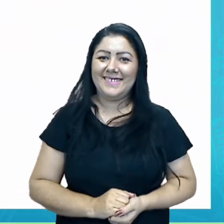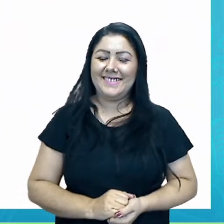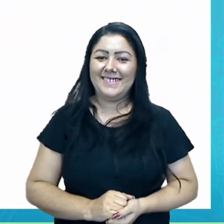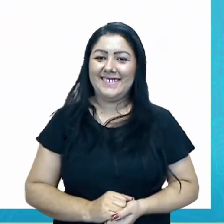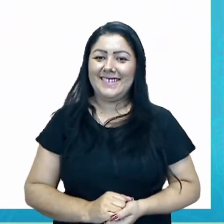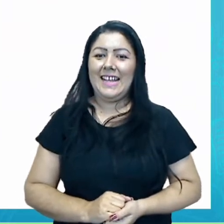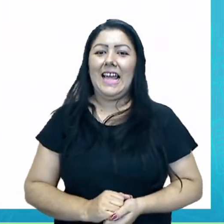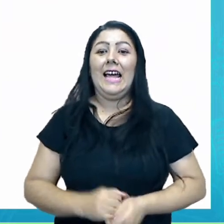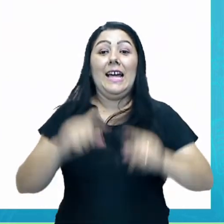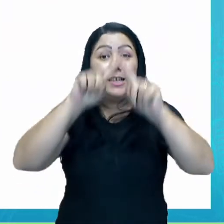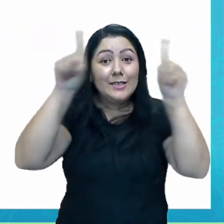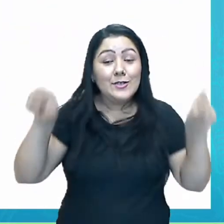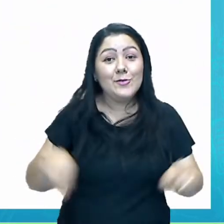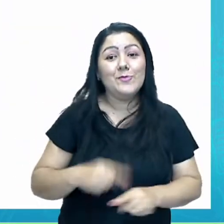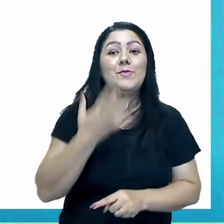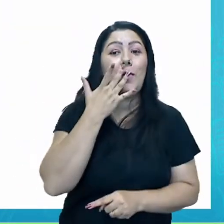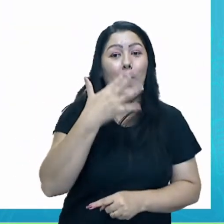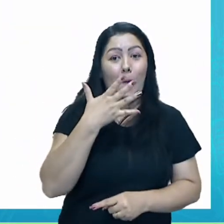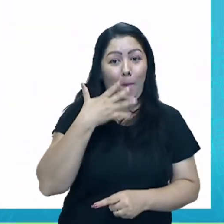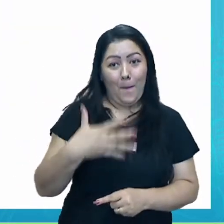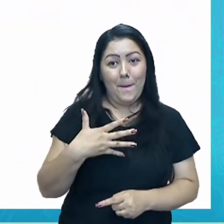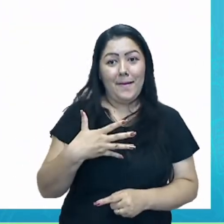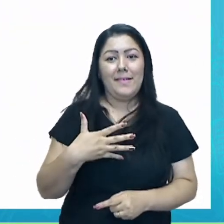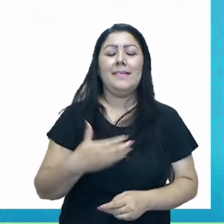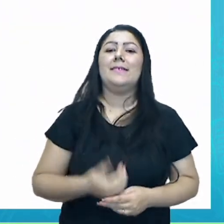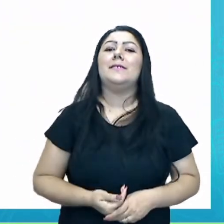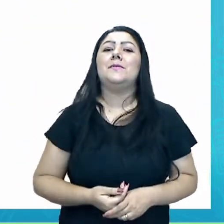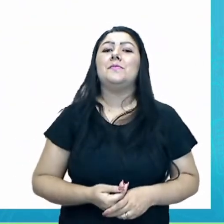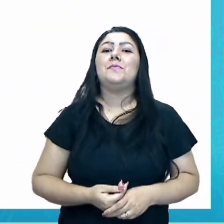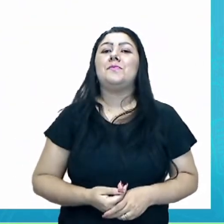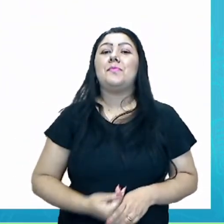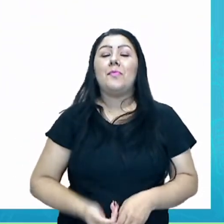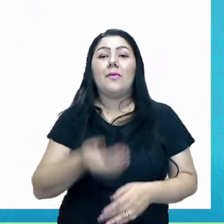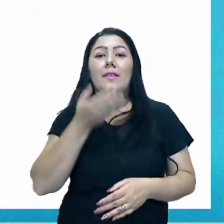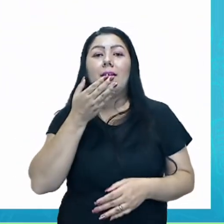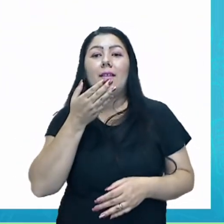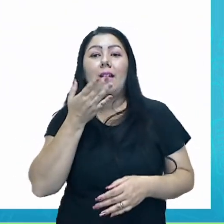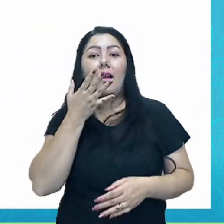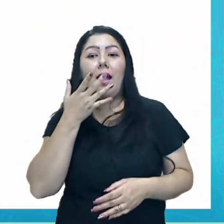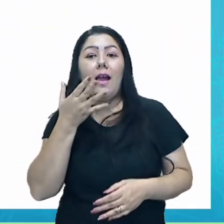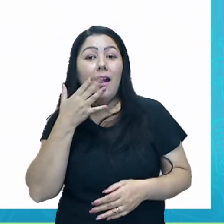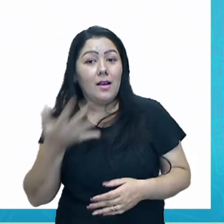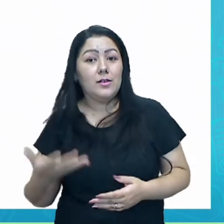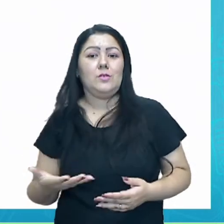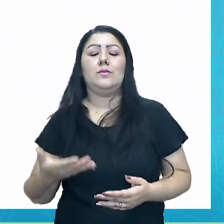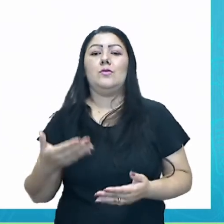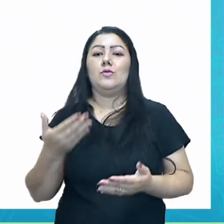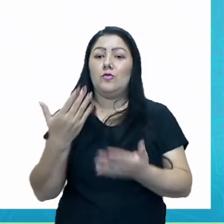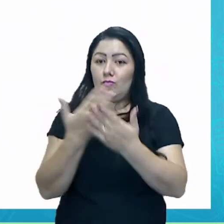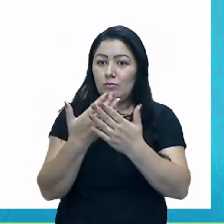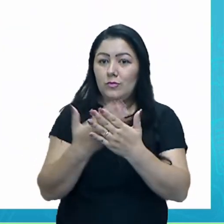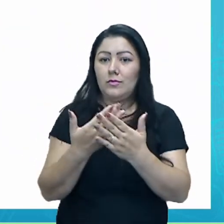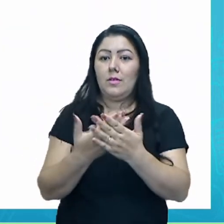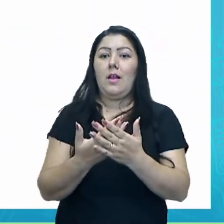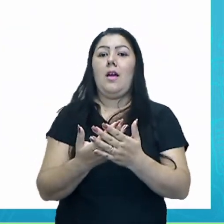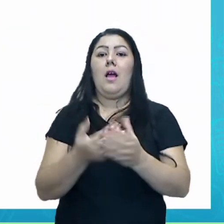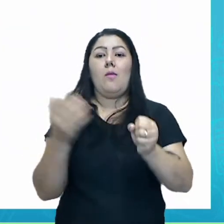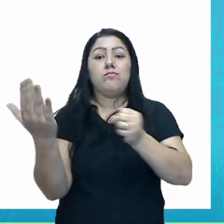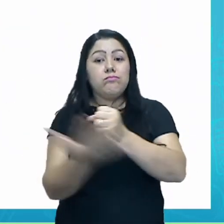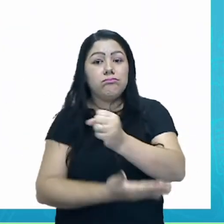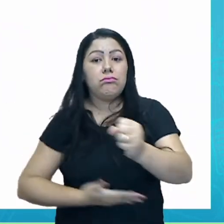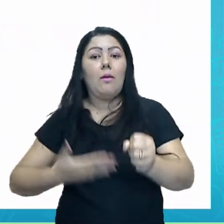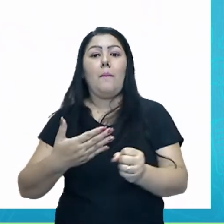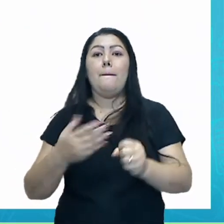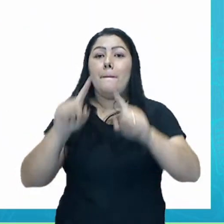No círculo cromático, as cores que estudaremos a seguir são baseadas nas demonstradas nos círculos, que é